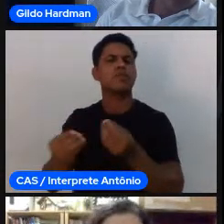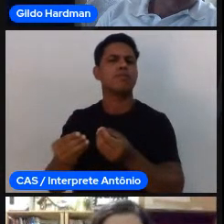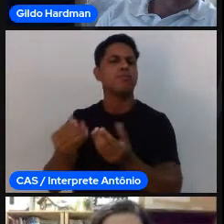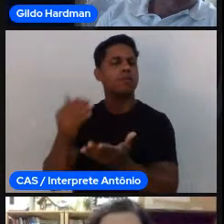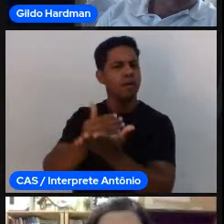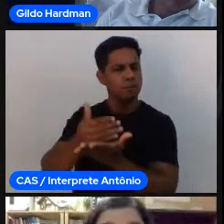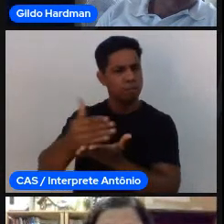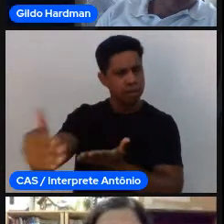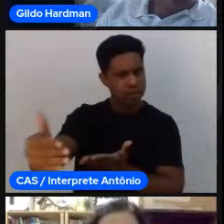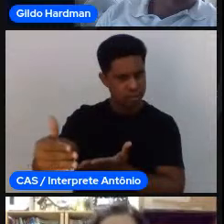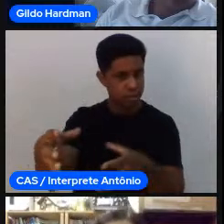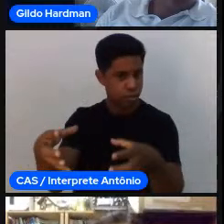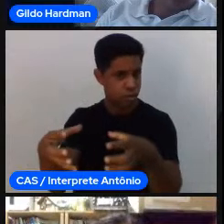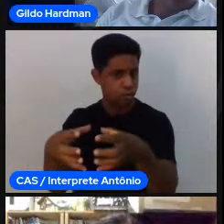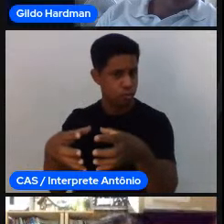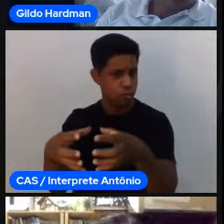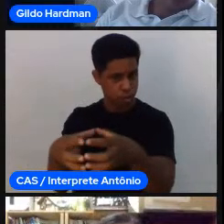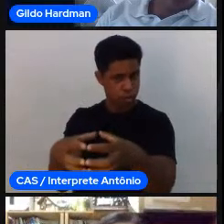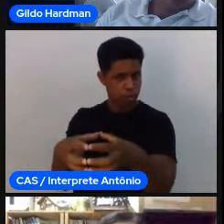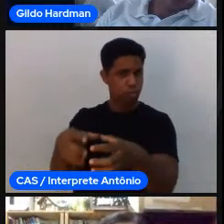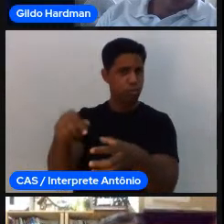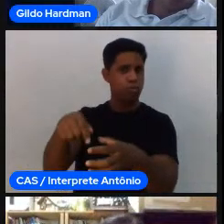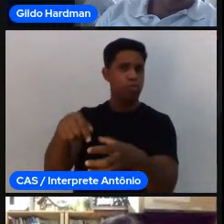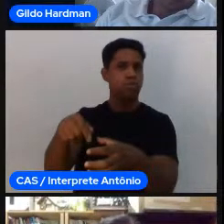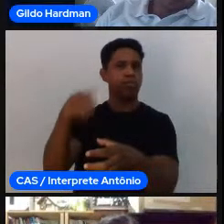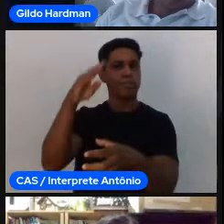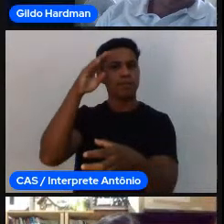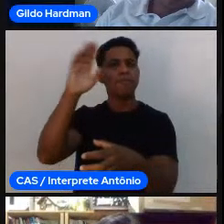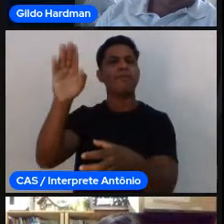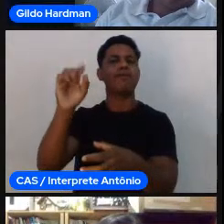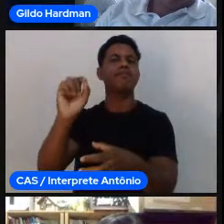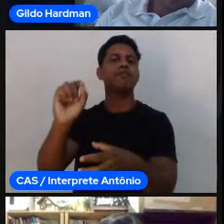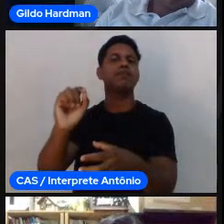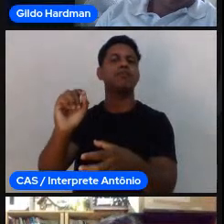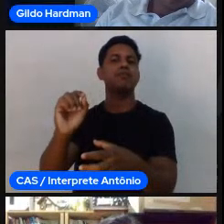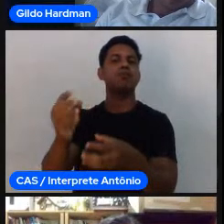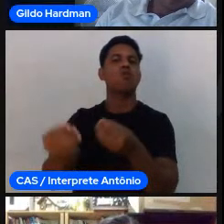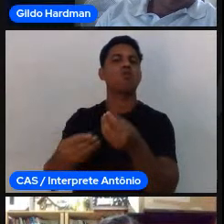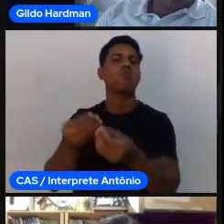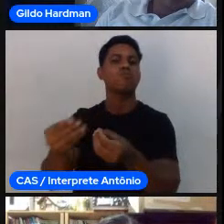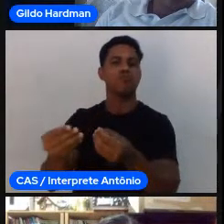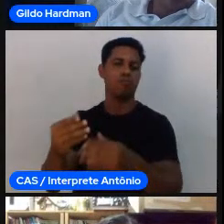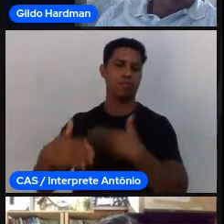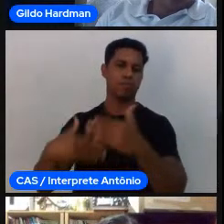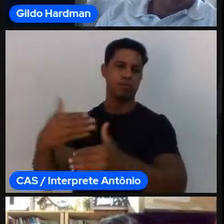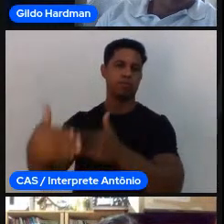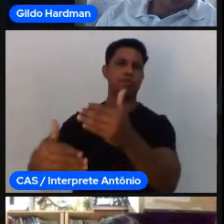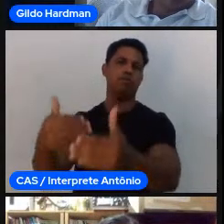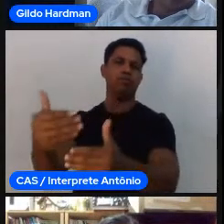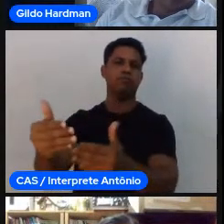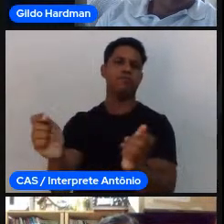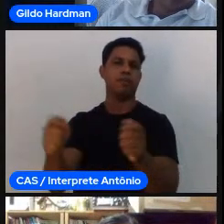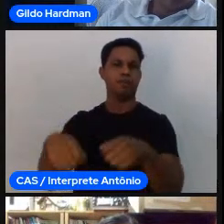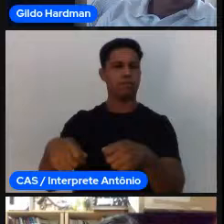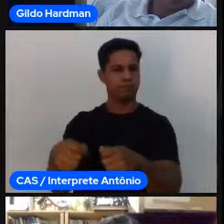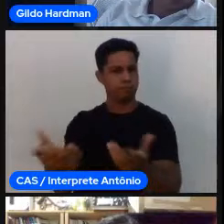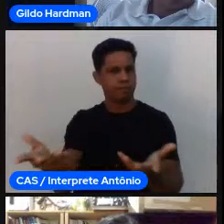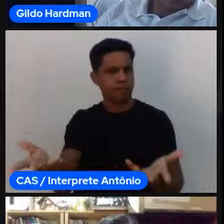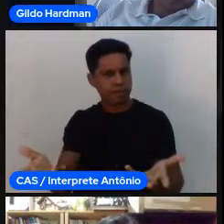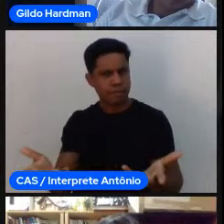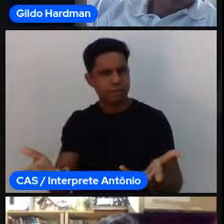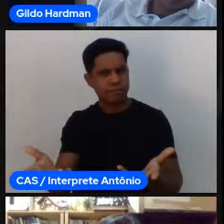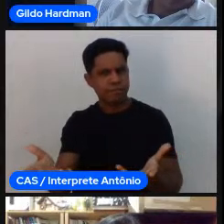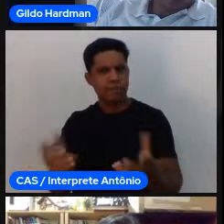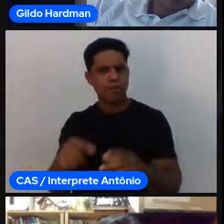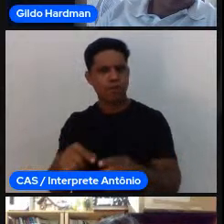conjunto vem os princípios, protejo um alvo, eu tento impedir a progressão do adversário e eu tento recuperar